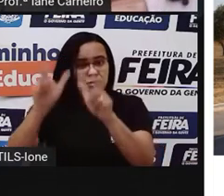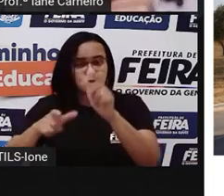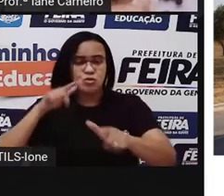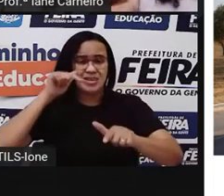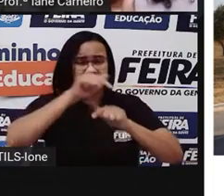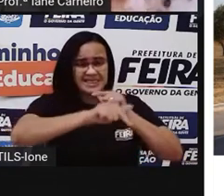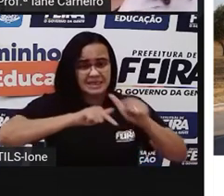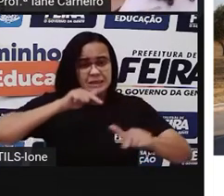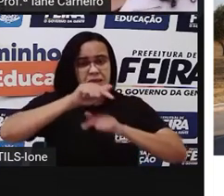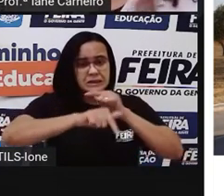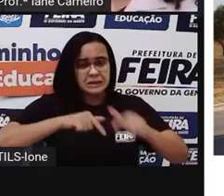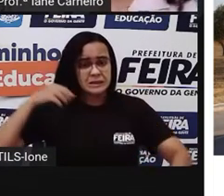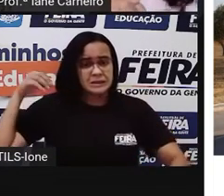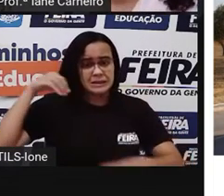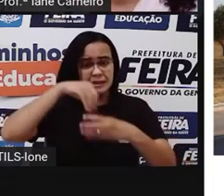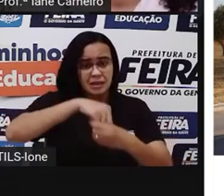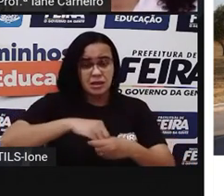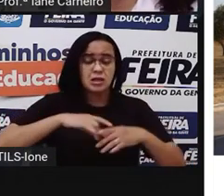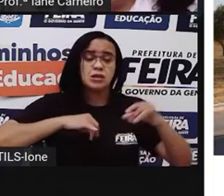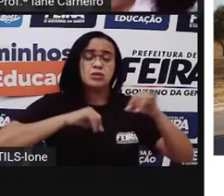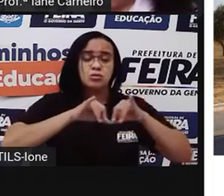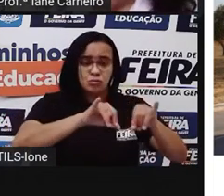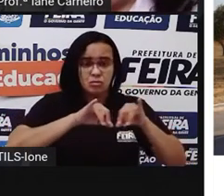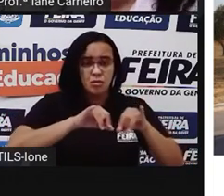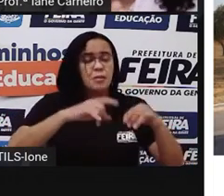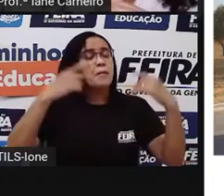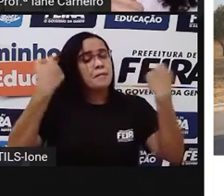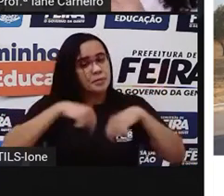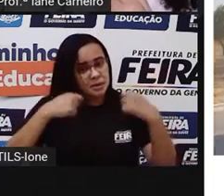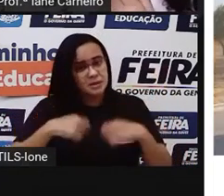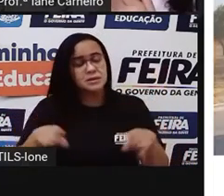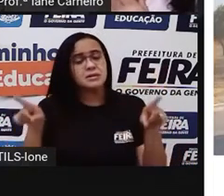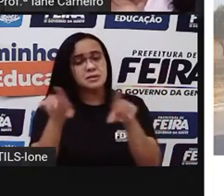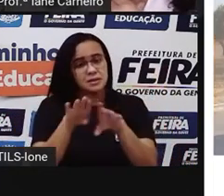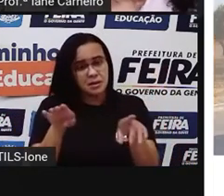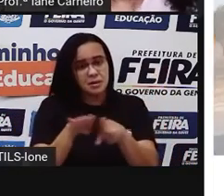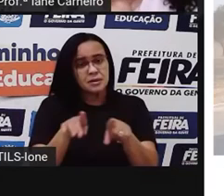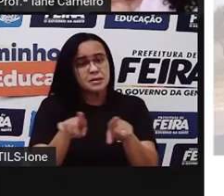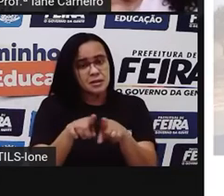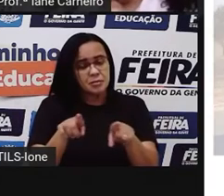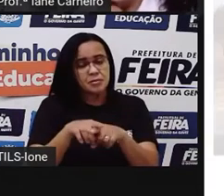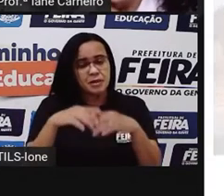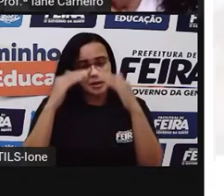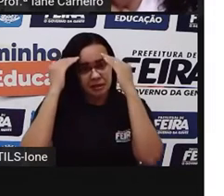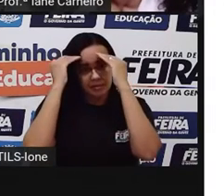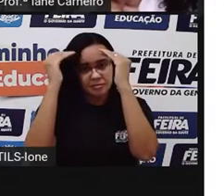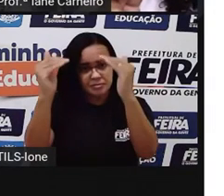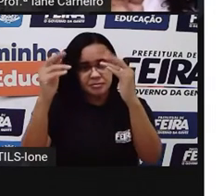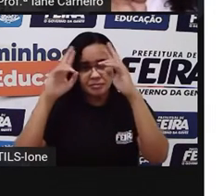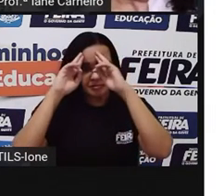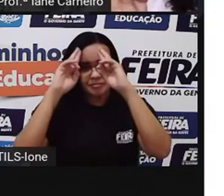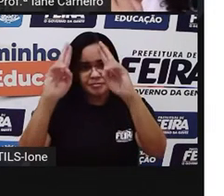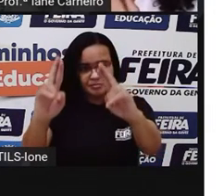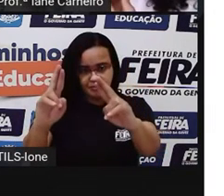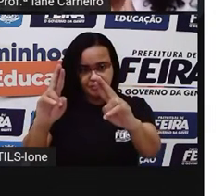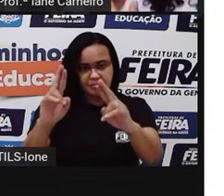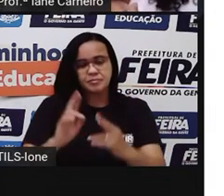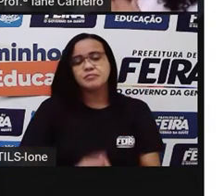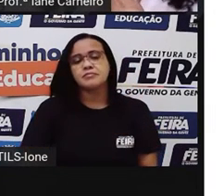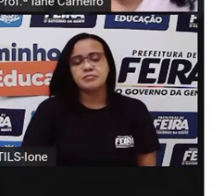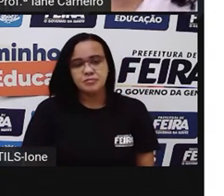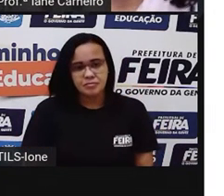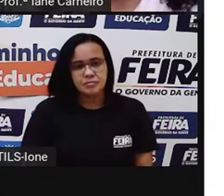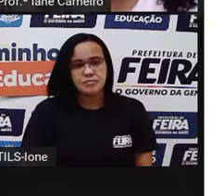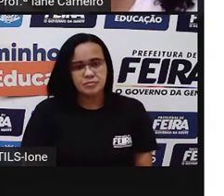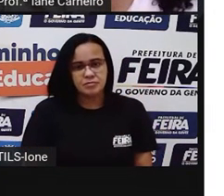gente que vai lá comprar e beber o nosso café, né? Então, a Pro agora, né, quer fazer com vocês um jogo